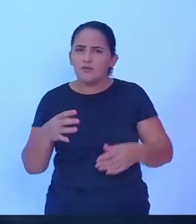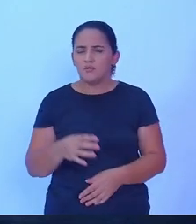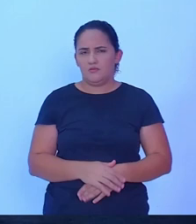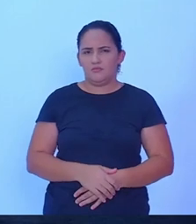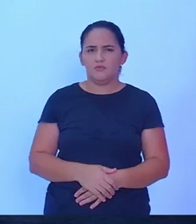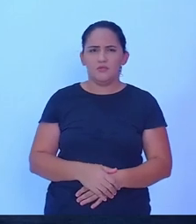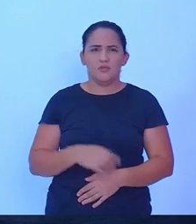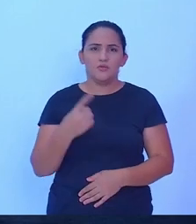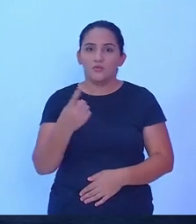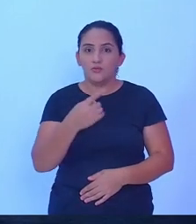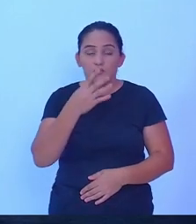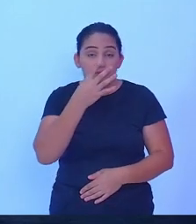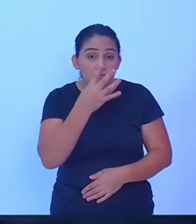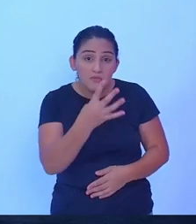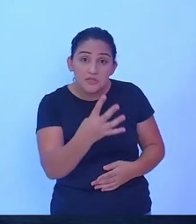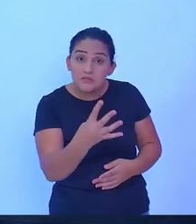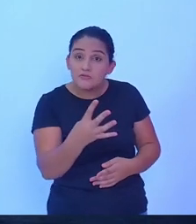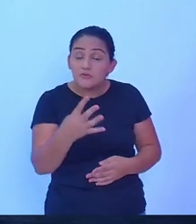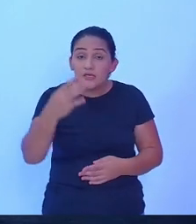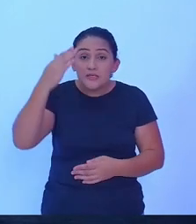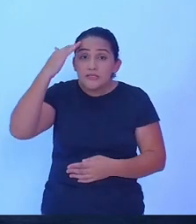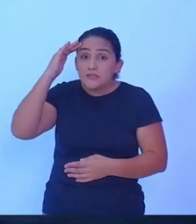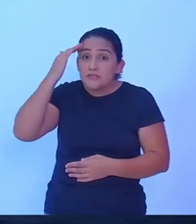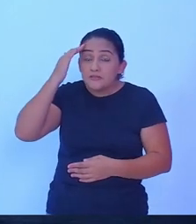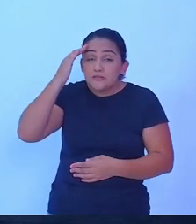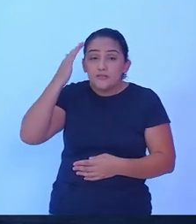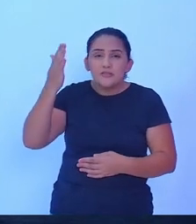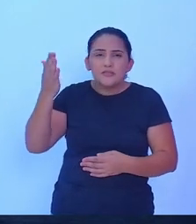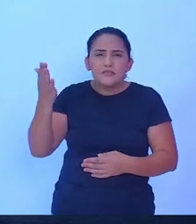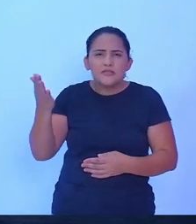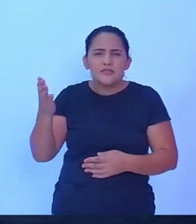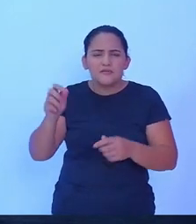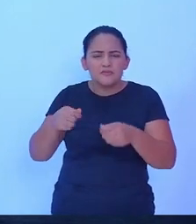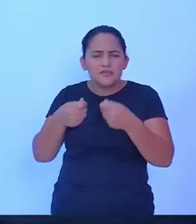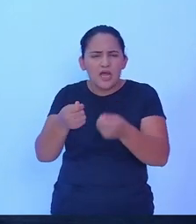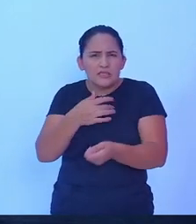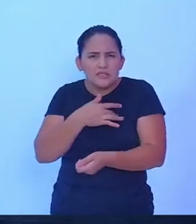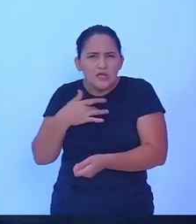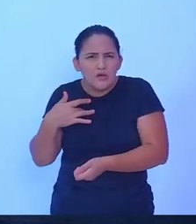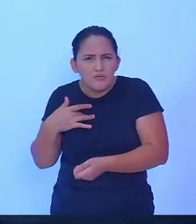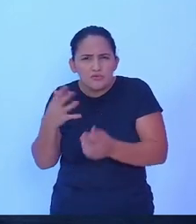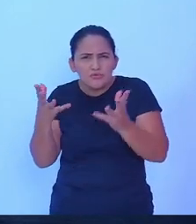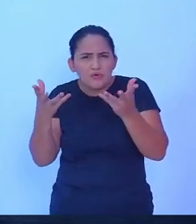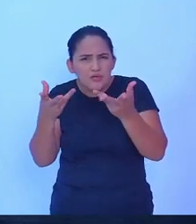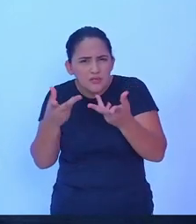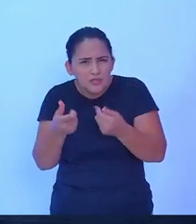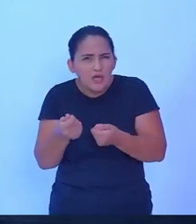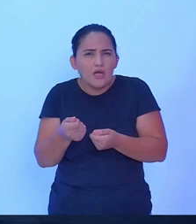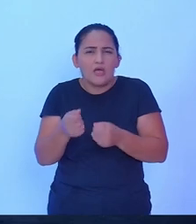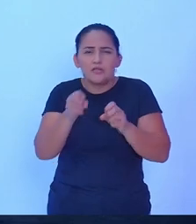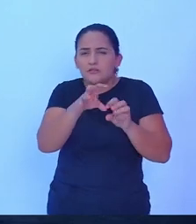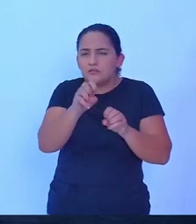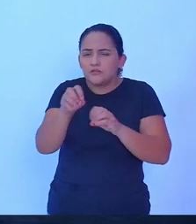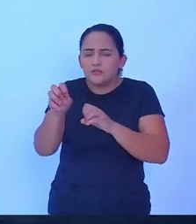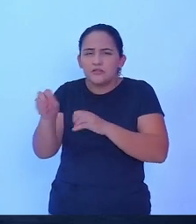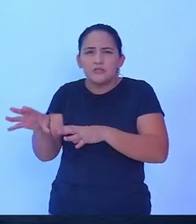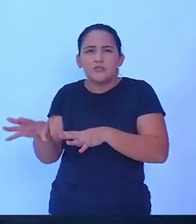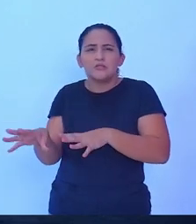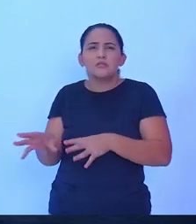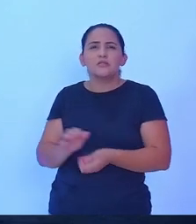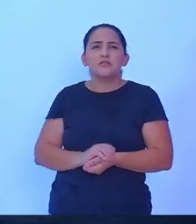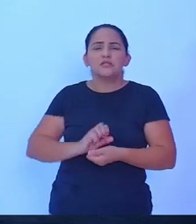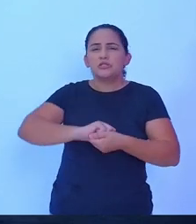necessidade de trazer saúde de qualidade, educação de qualidade, esporte, lazer